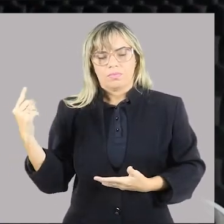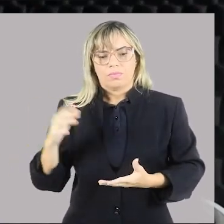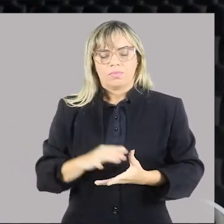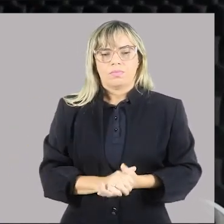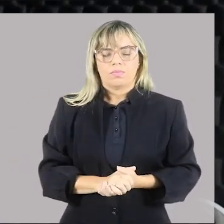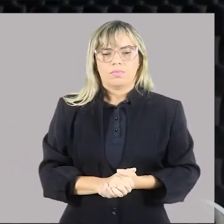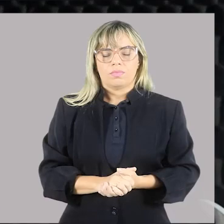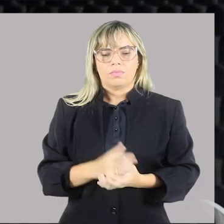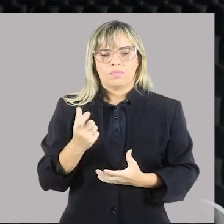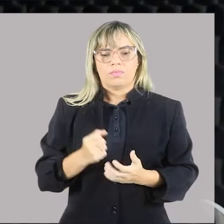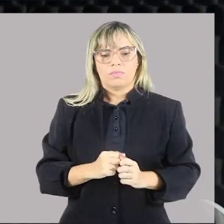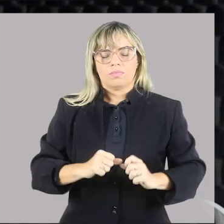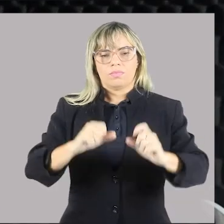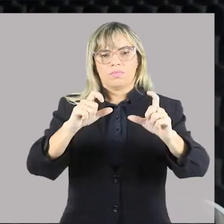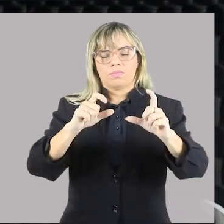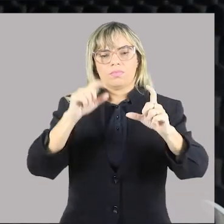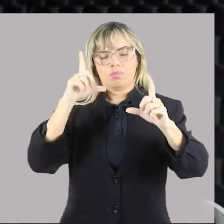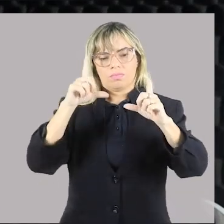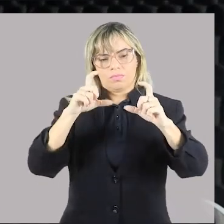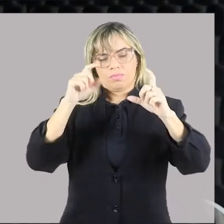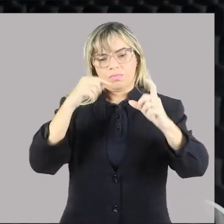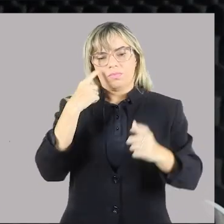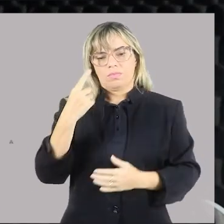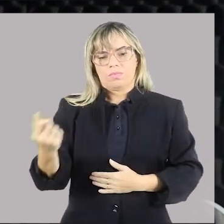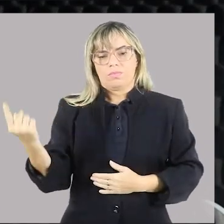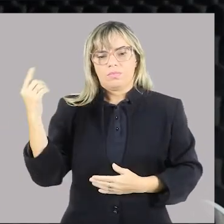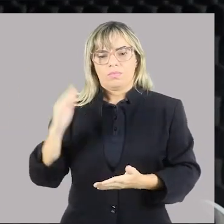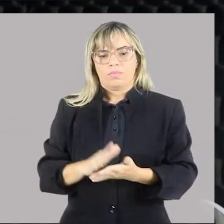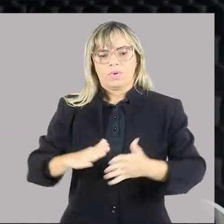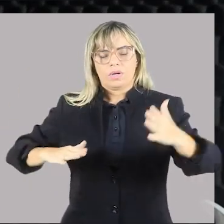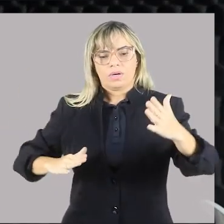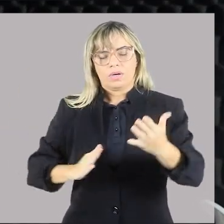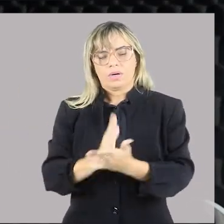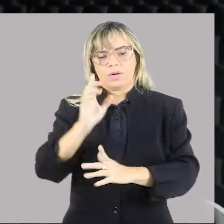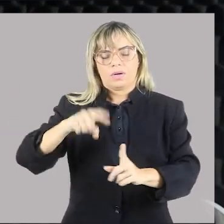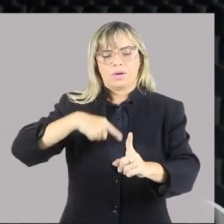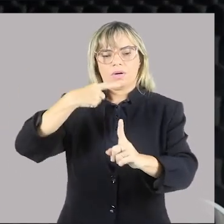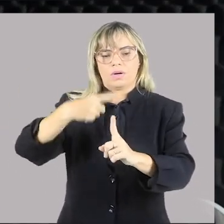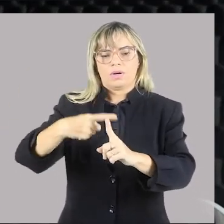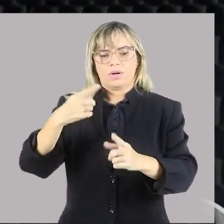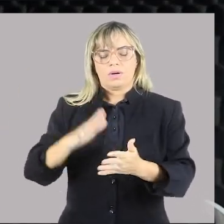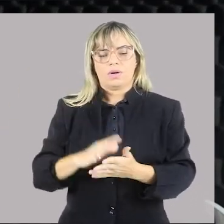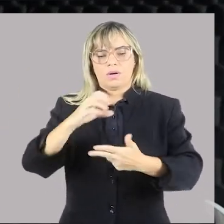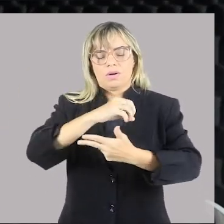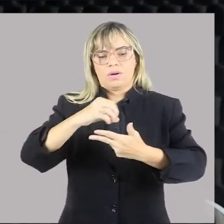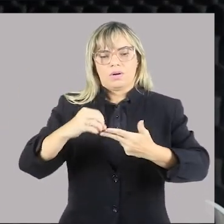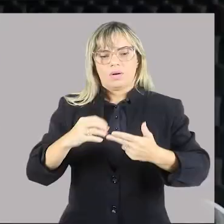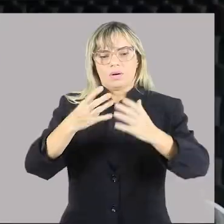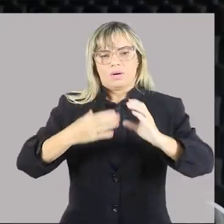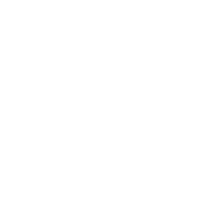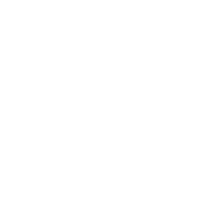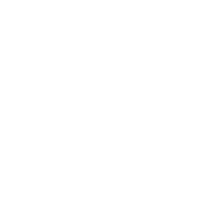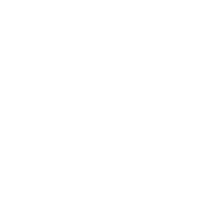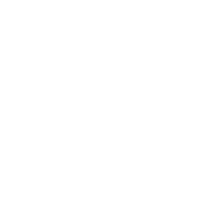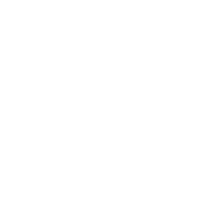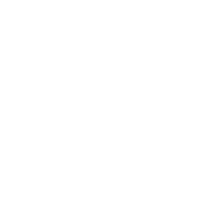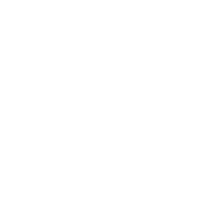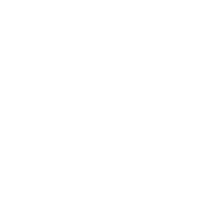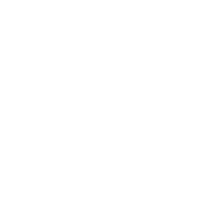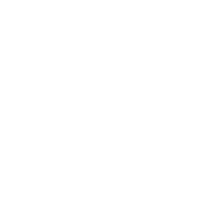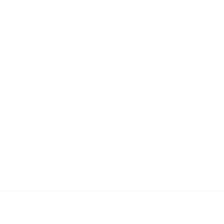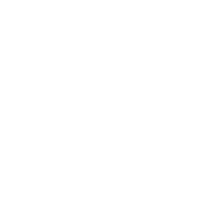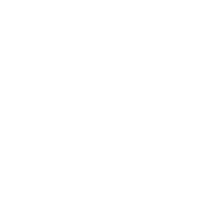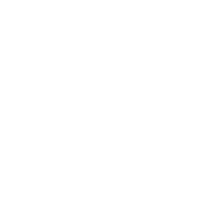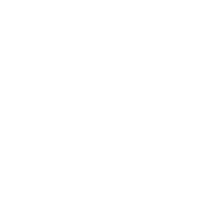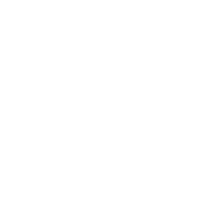coloque a sua câmera e venha para mais a prova ENEM e concurso. Tchau, galerinha. Tchau,